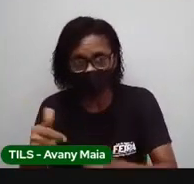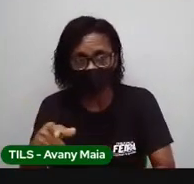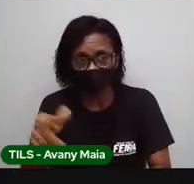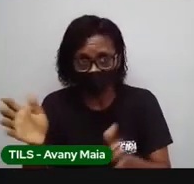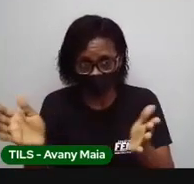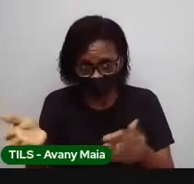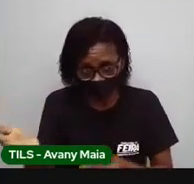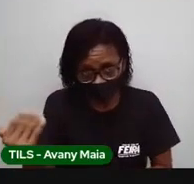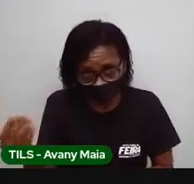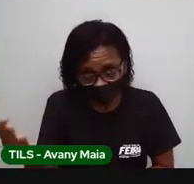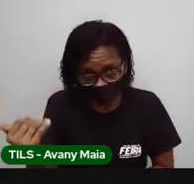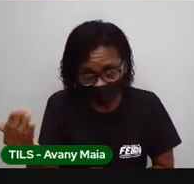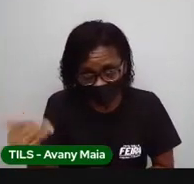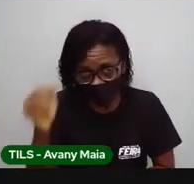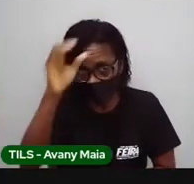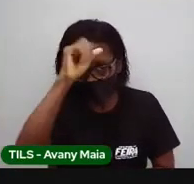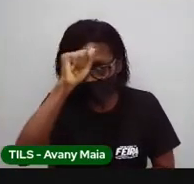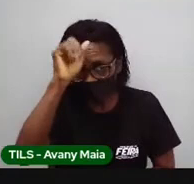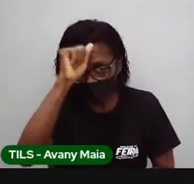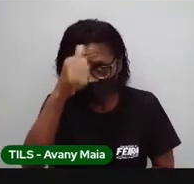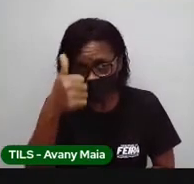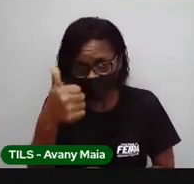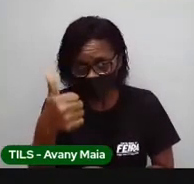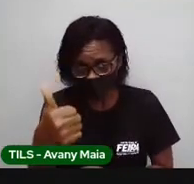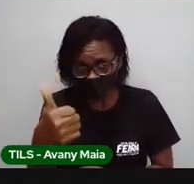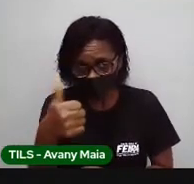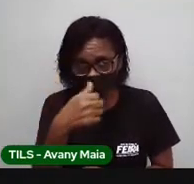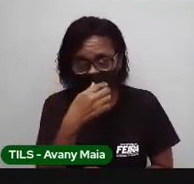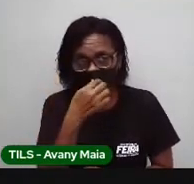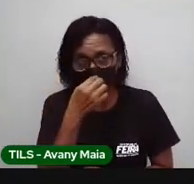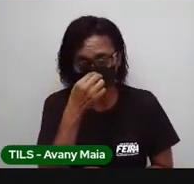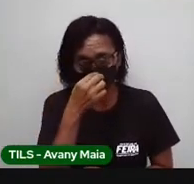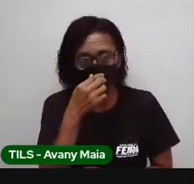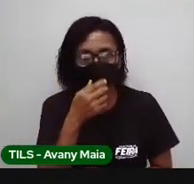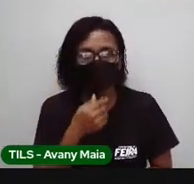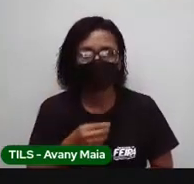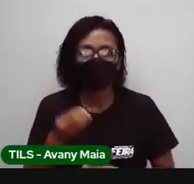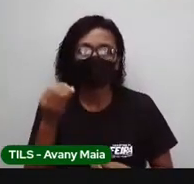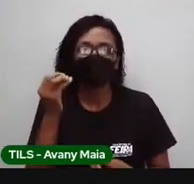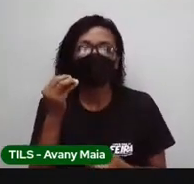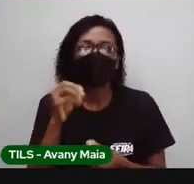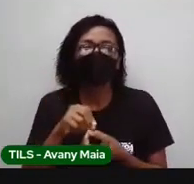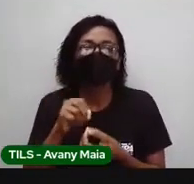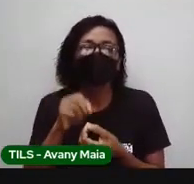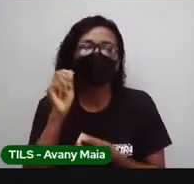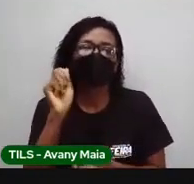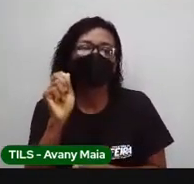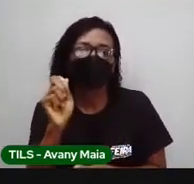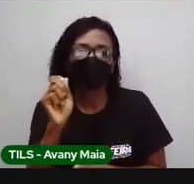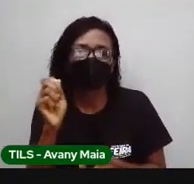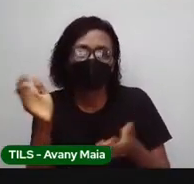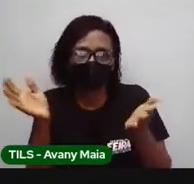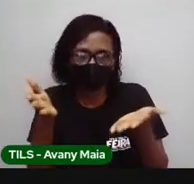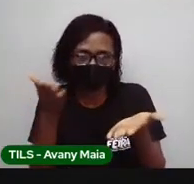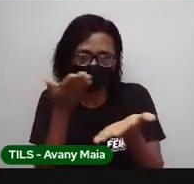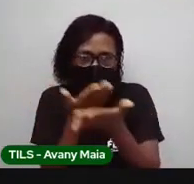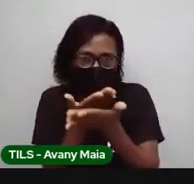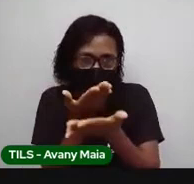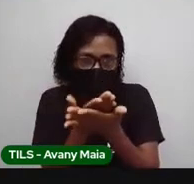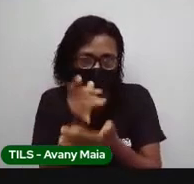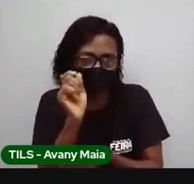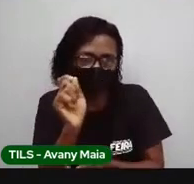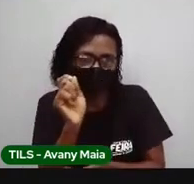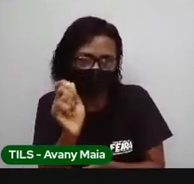ver o que é que nós vamos fazer nessa aula, tá? A gente vai